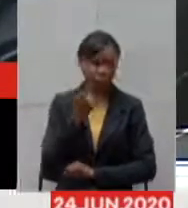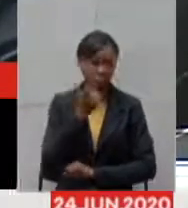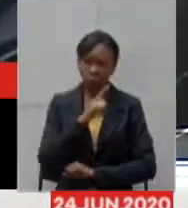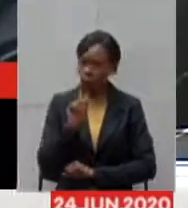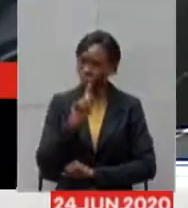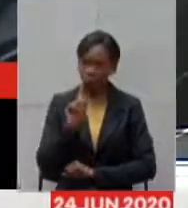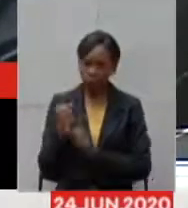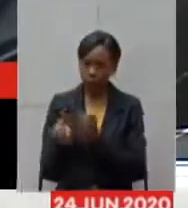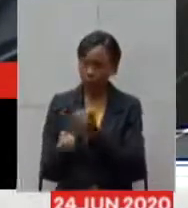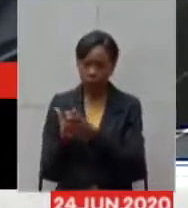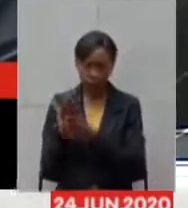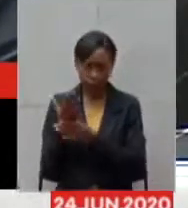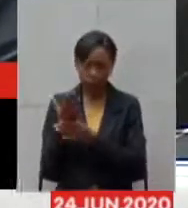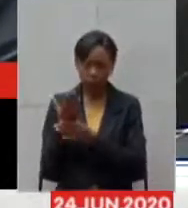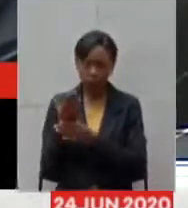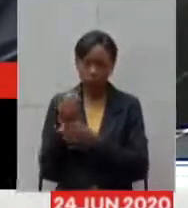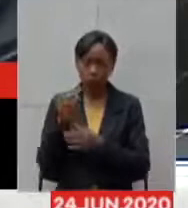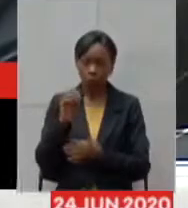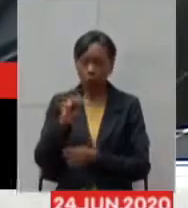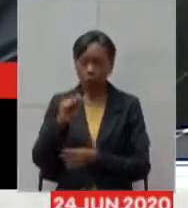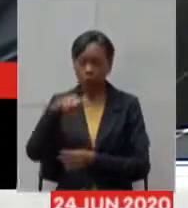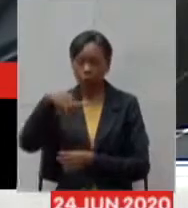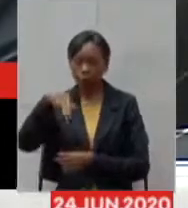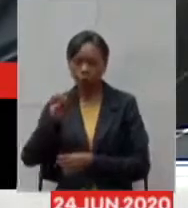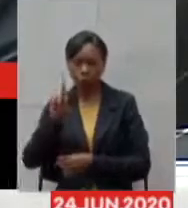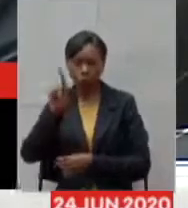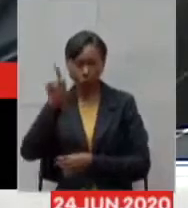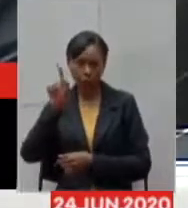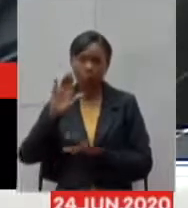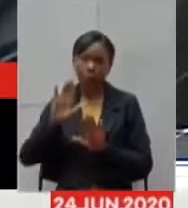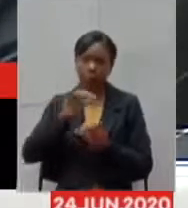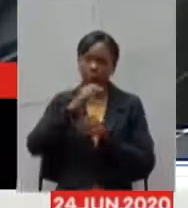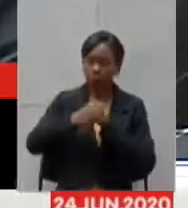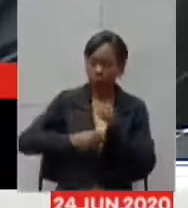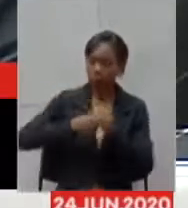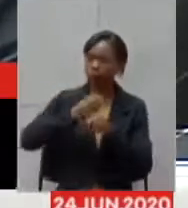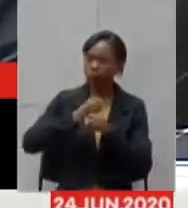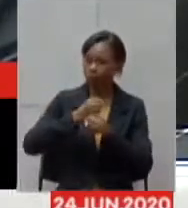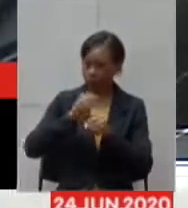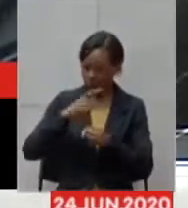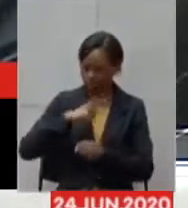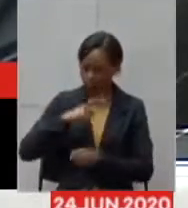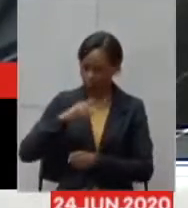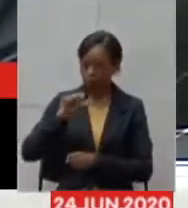implantar parte do SAMU lá no ano que vem com certeza nós teremos SAMU no noroeste